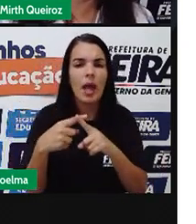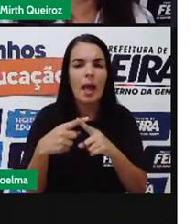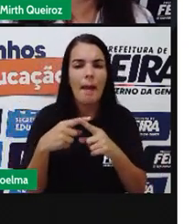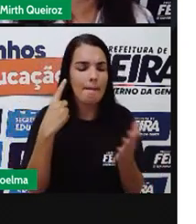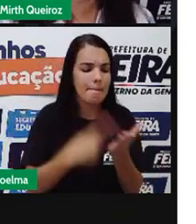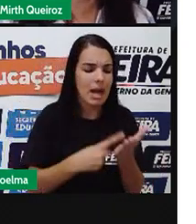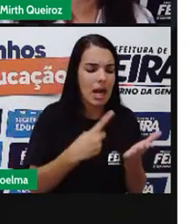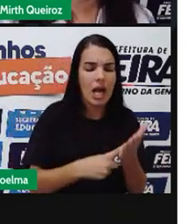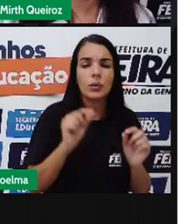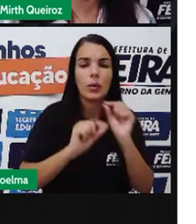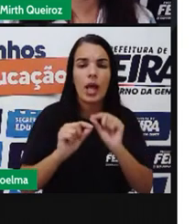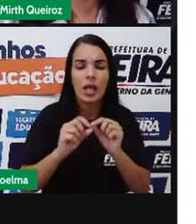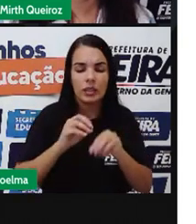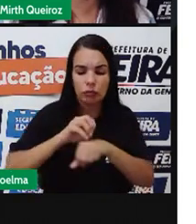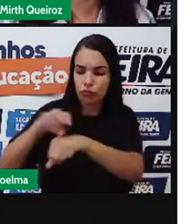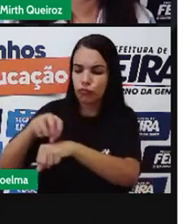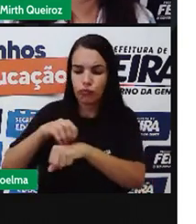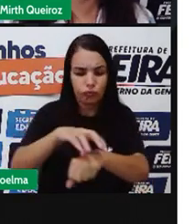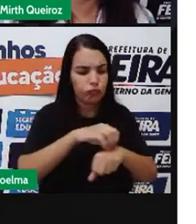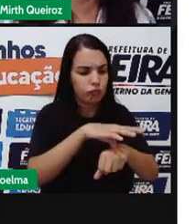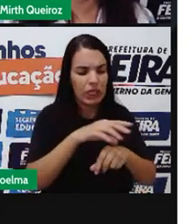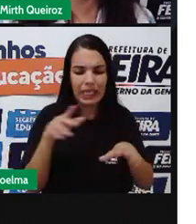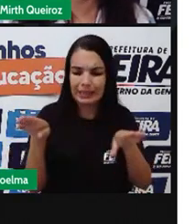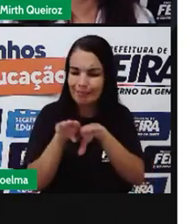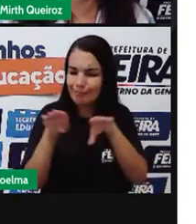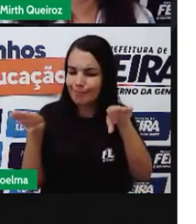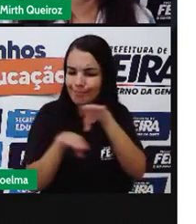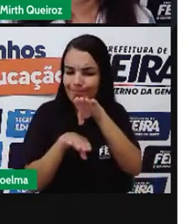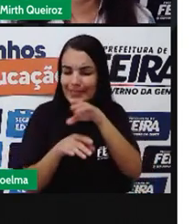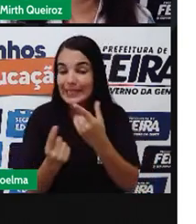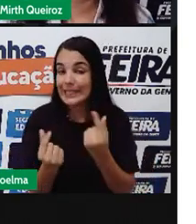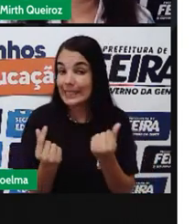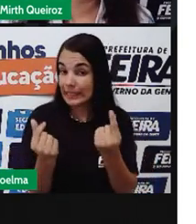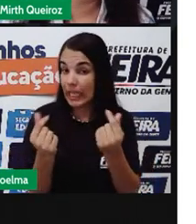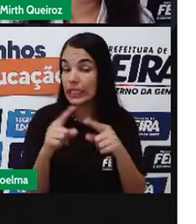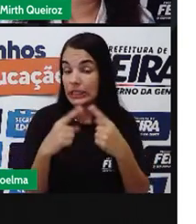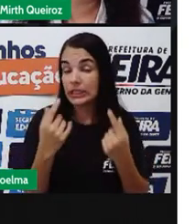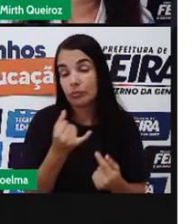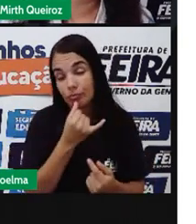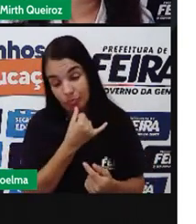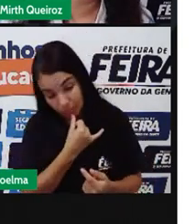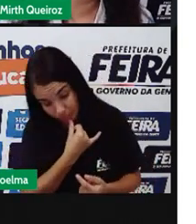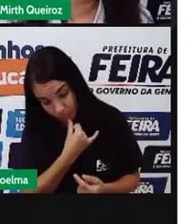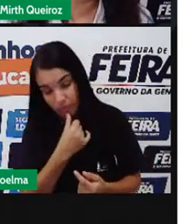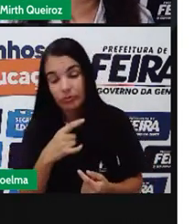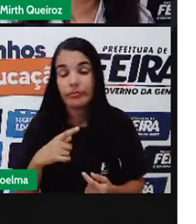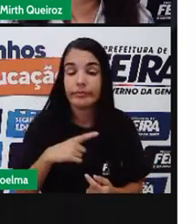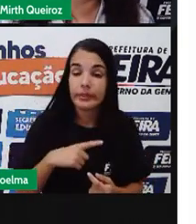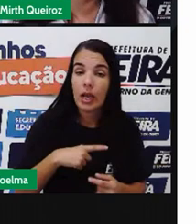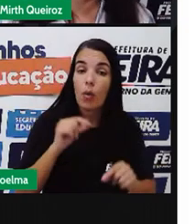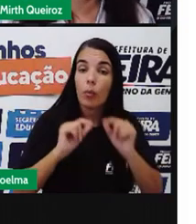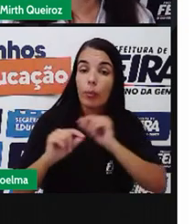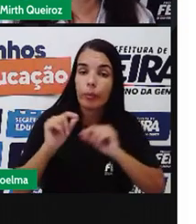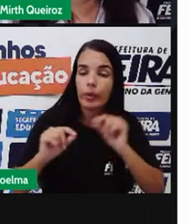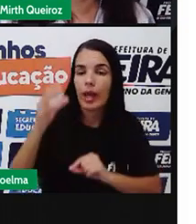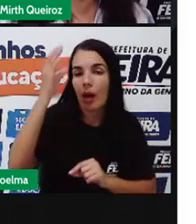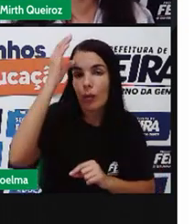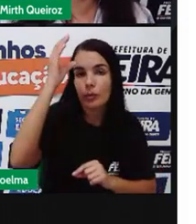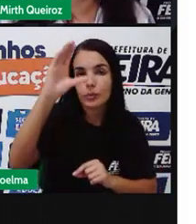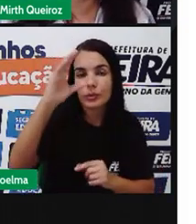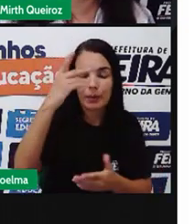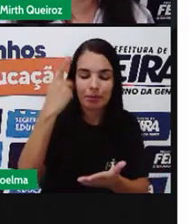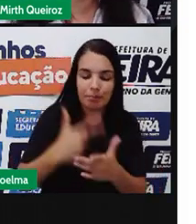distribuição Desigual de renda Infelizmente Ainda a gente Tem a etnização Cultural Onde